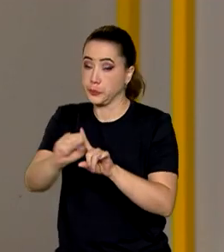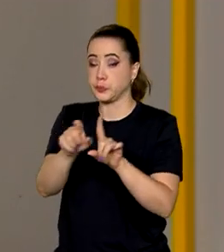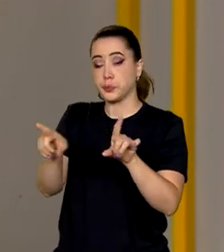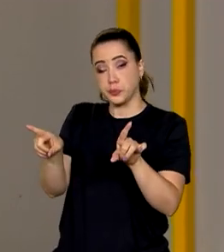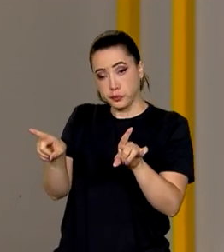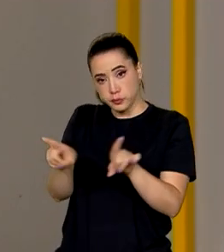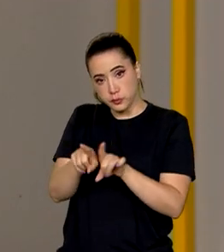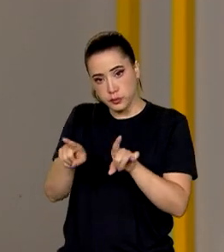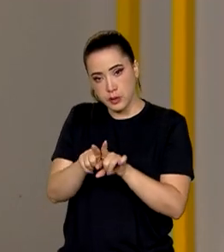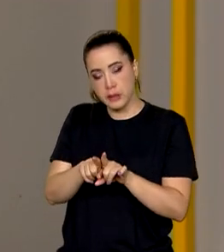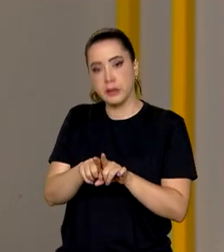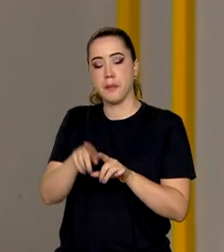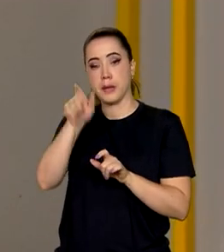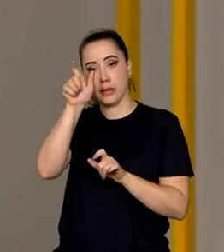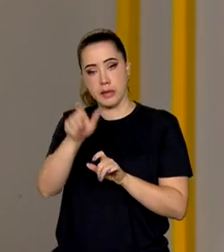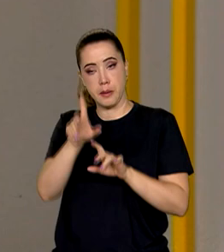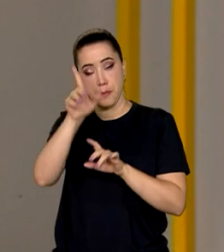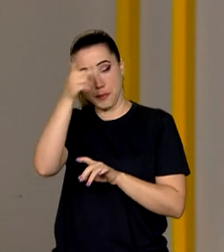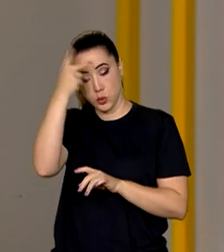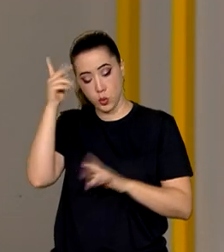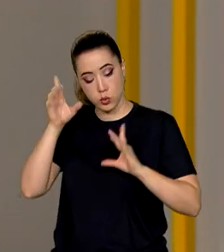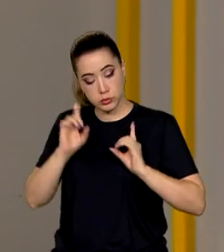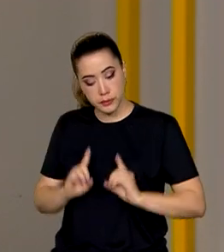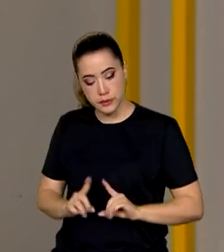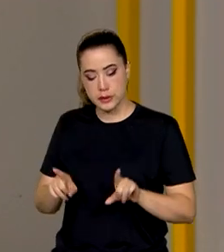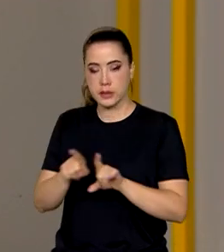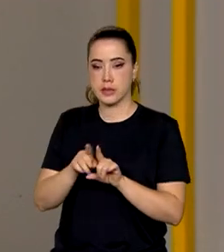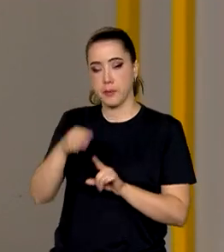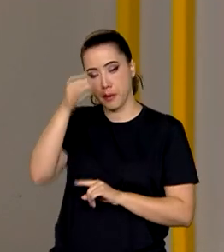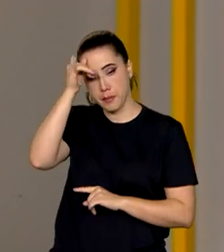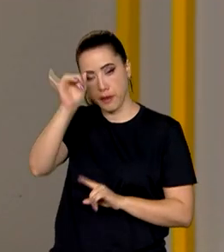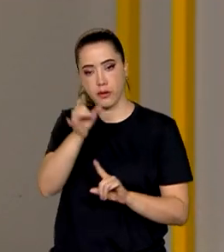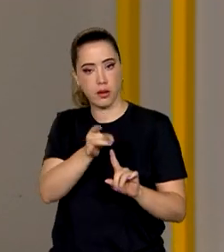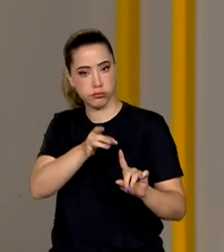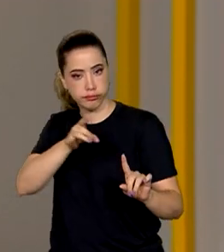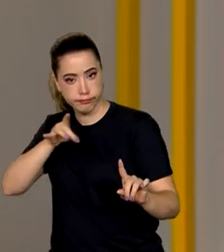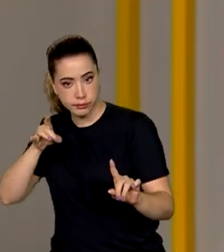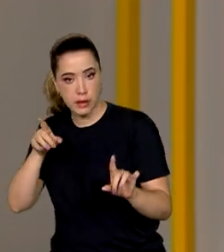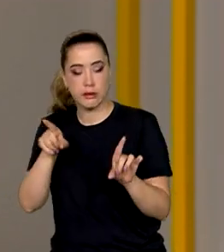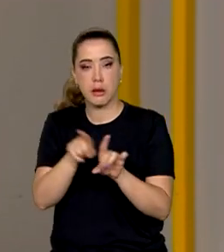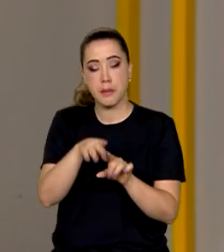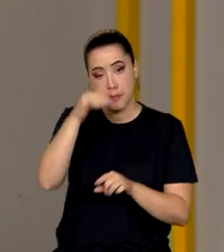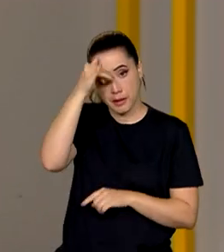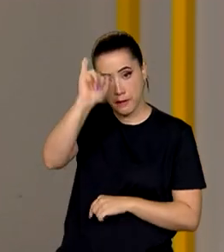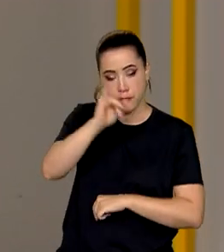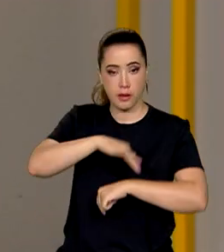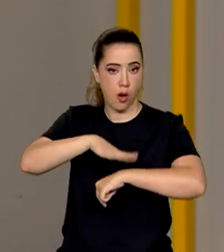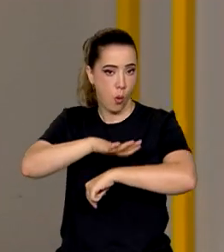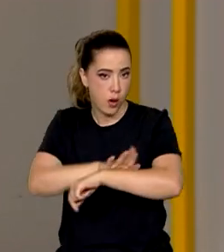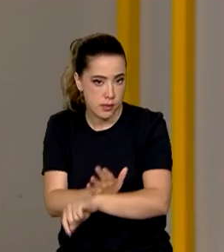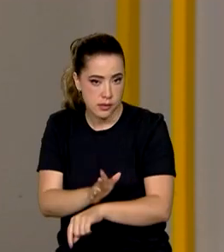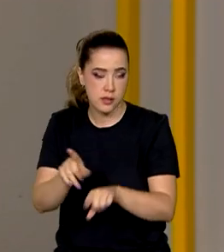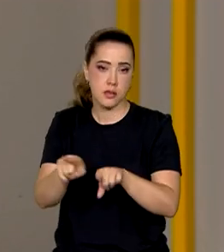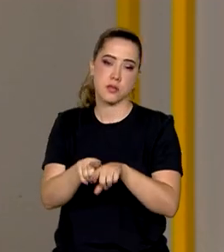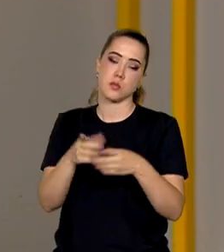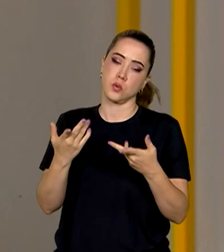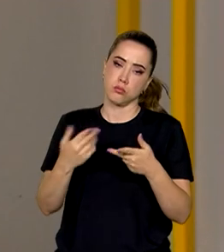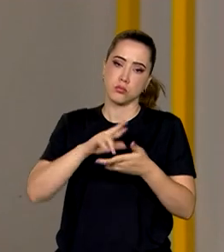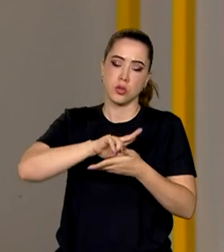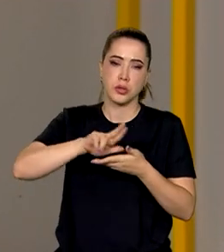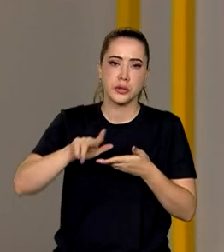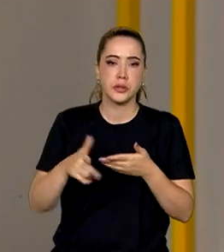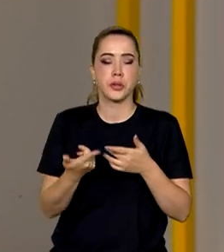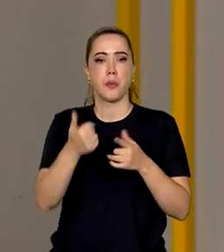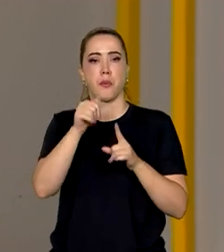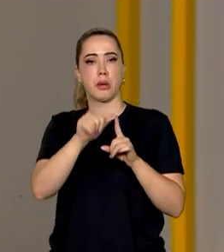relação a PCDs, no combate à LGBTfobia, ao racismo, à questão da misoginia. Então, são